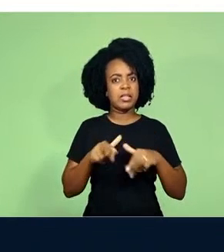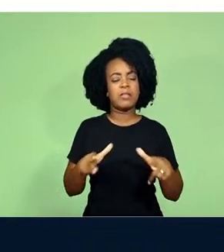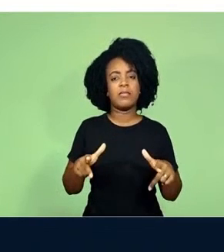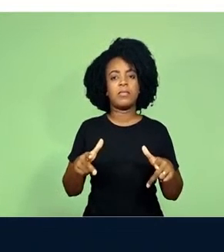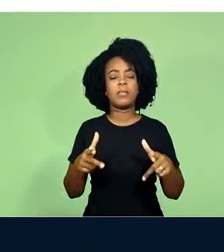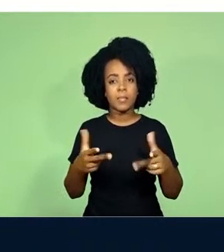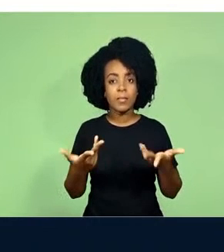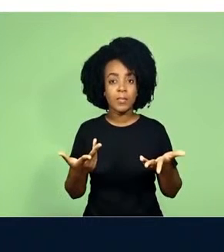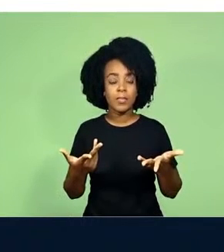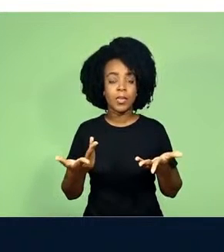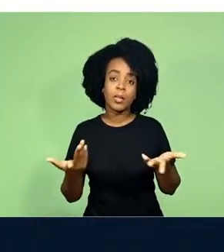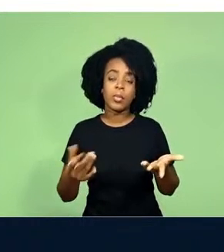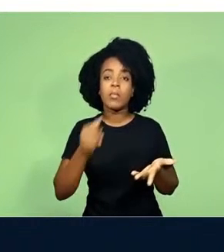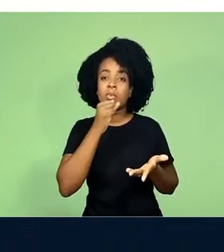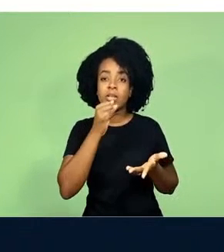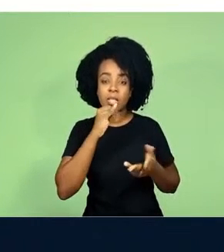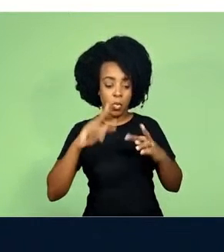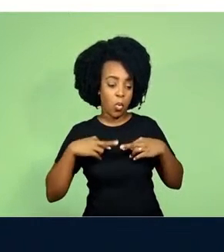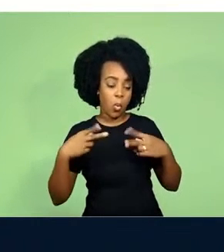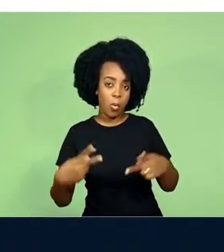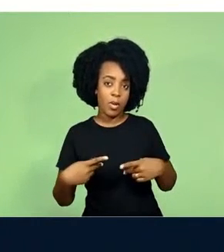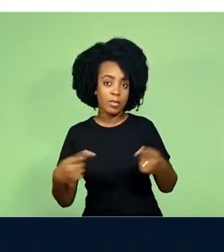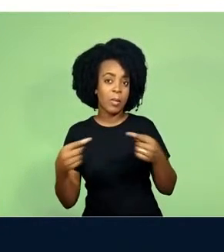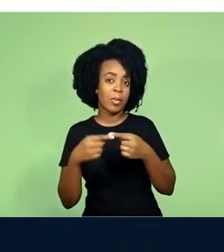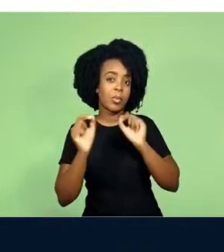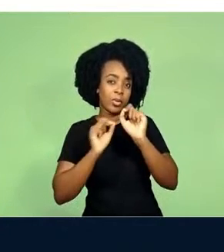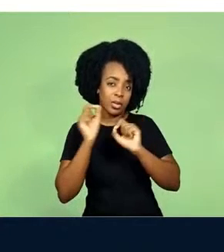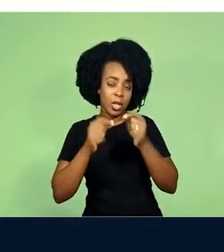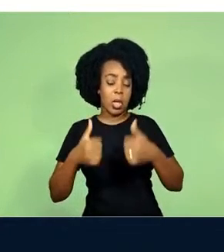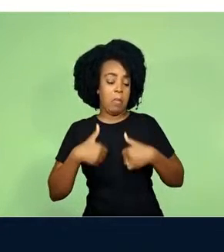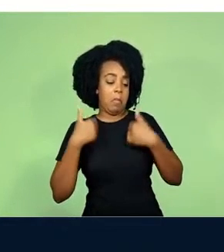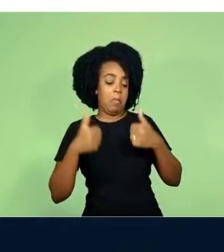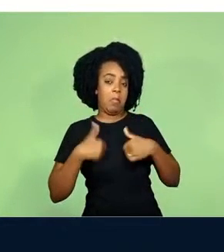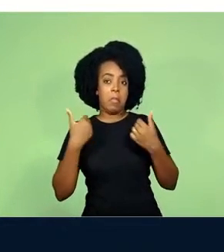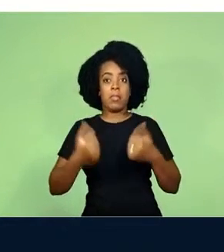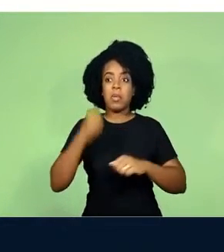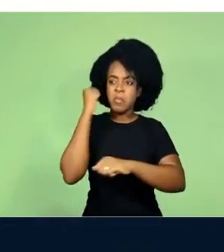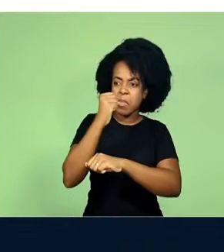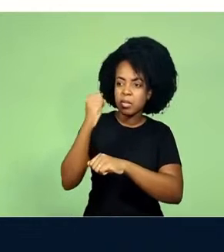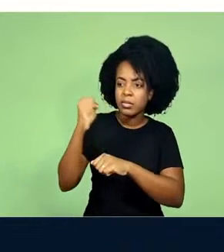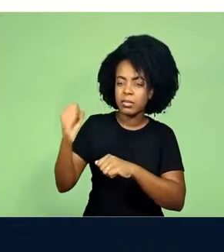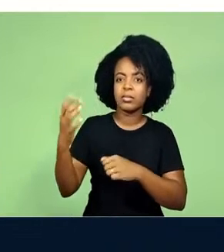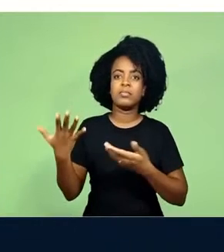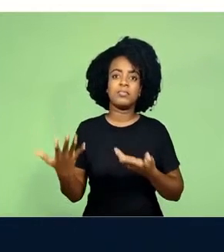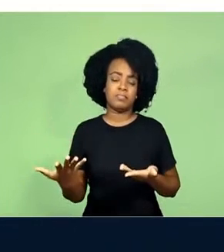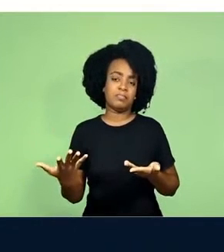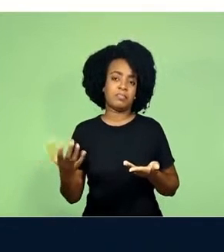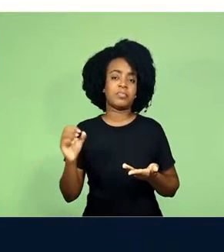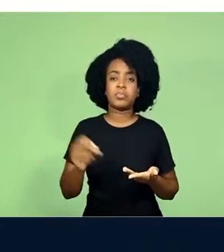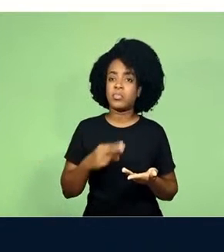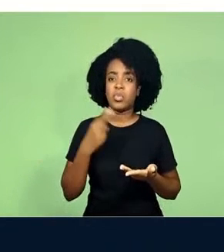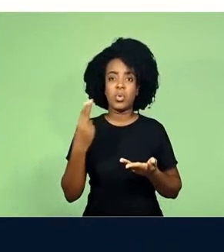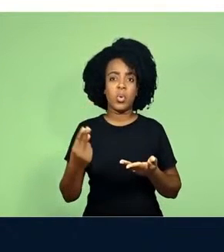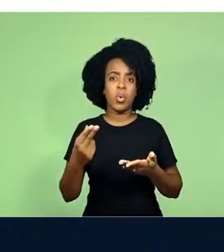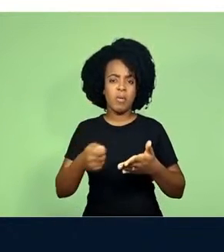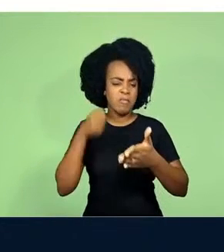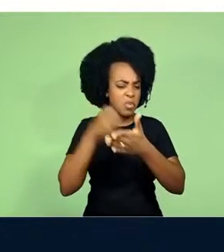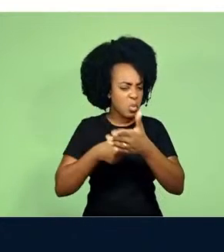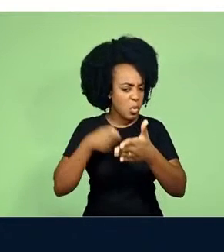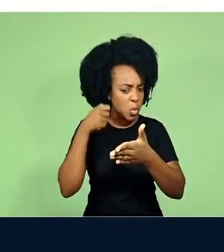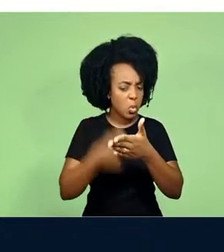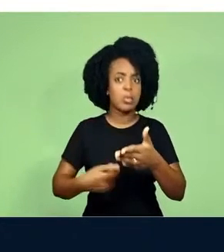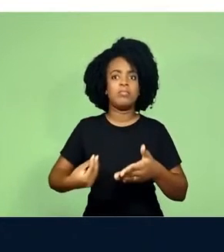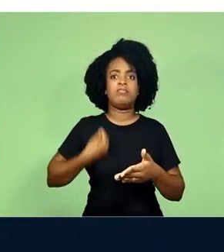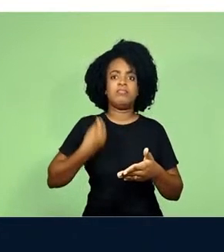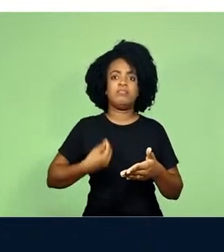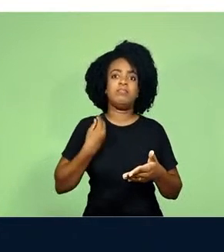costumamos designar como não-humana. Que é o egoísmo, que é o assassinato, que é a sua luta